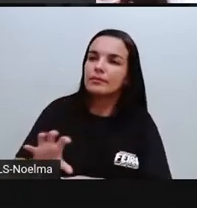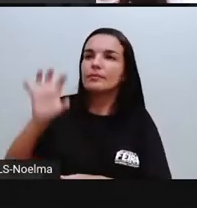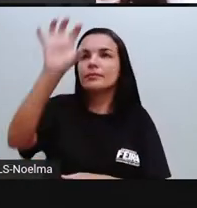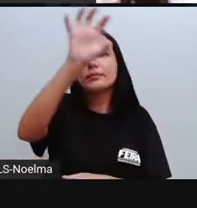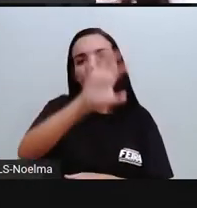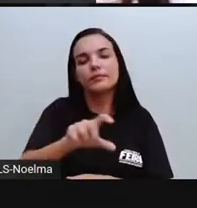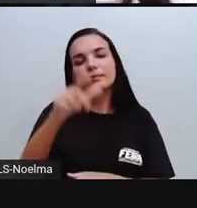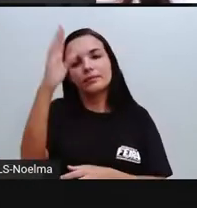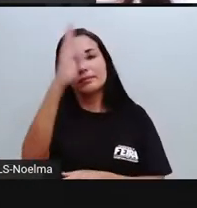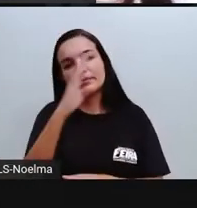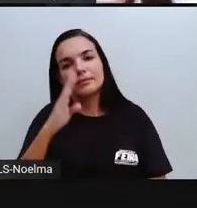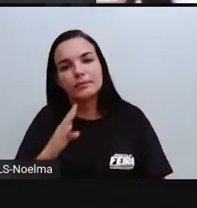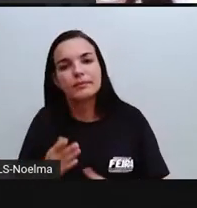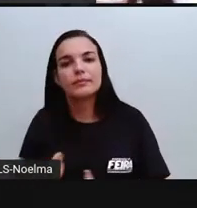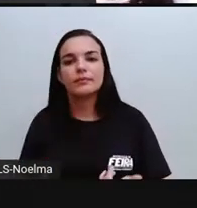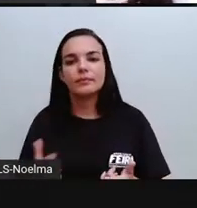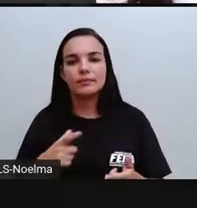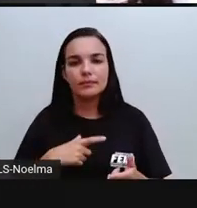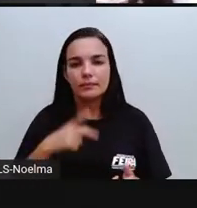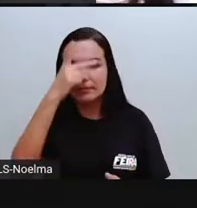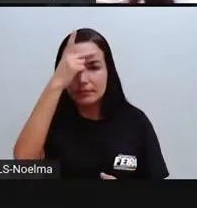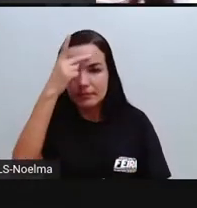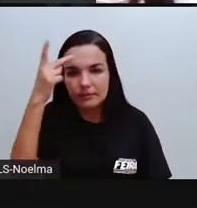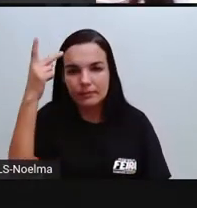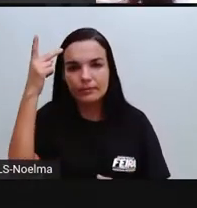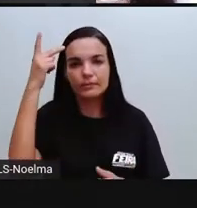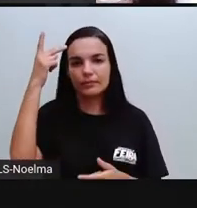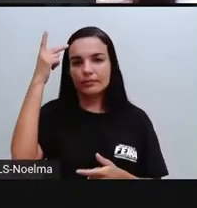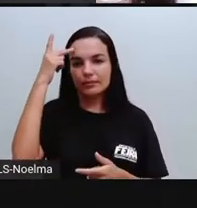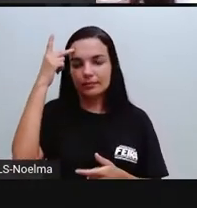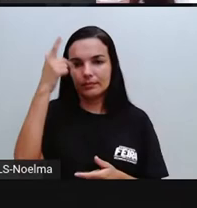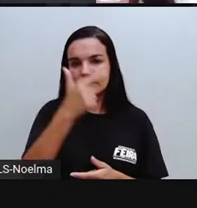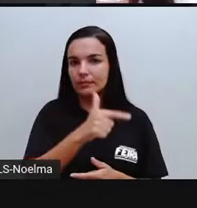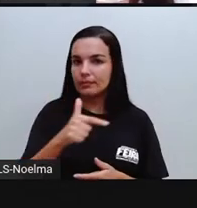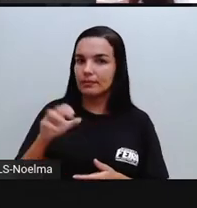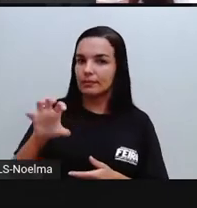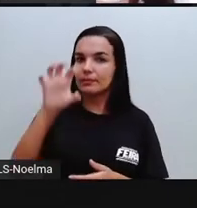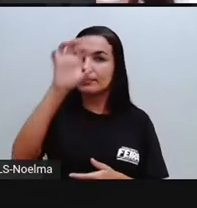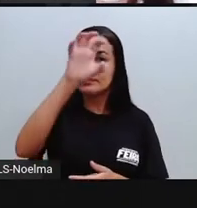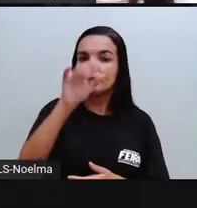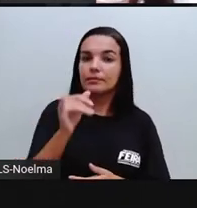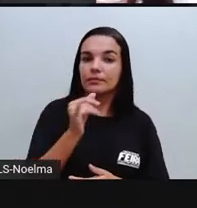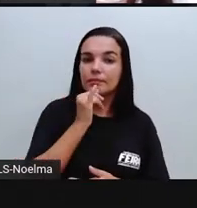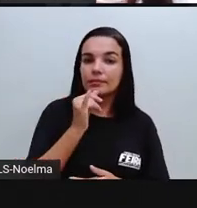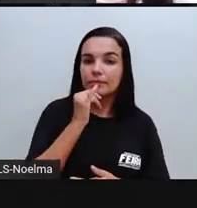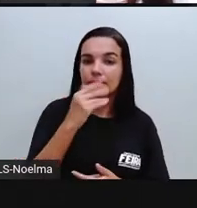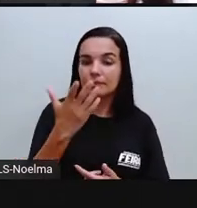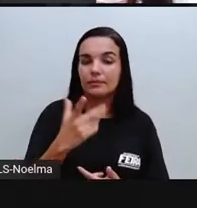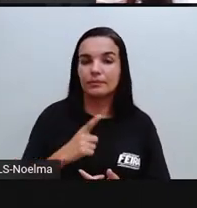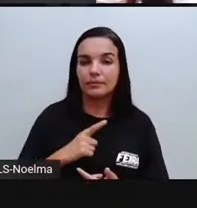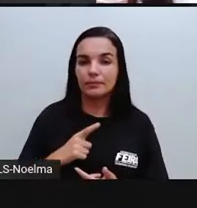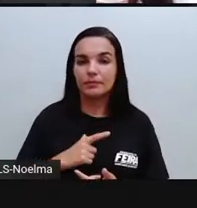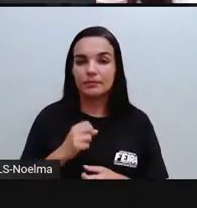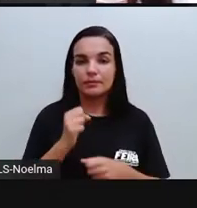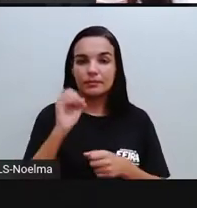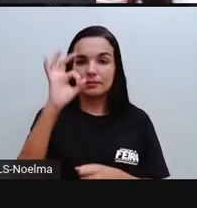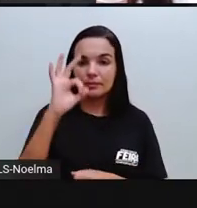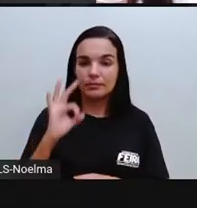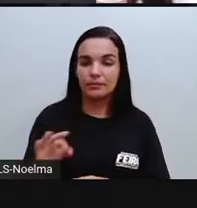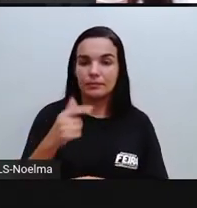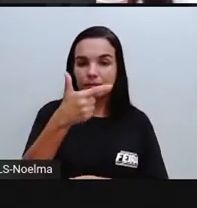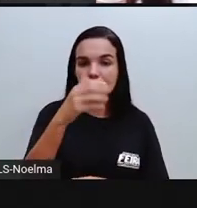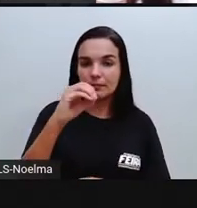Brasil. São de pessoas que são de outras regiões. Conforme os dados de 2008,